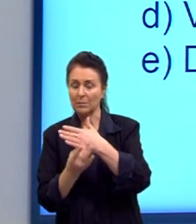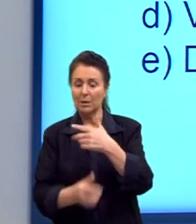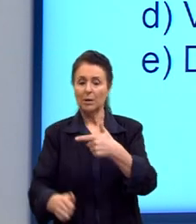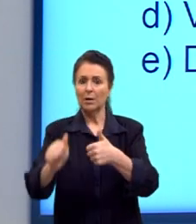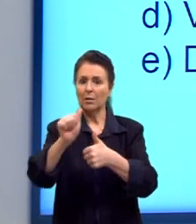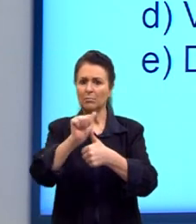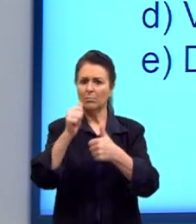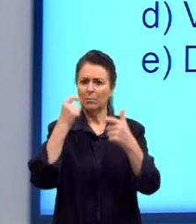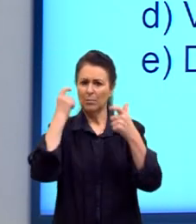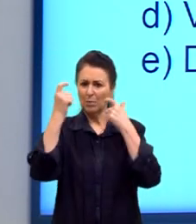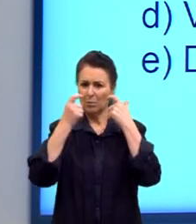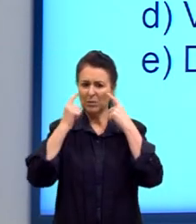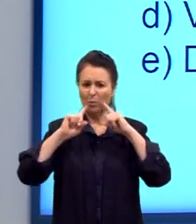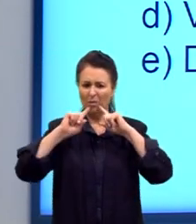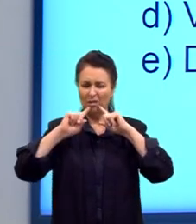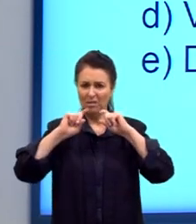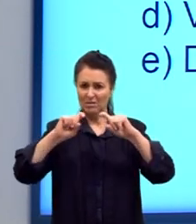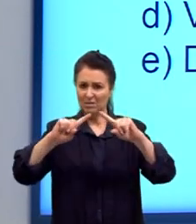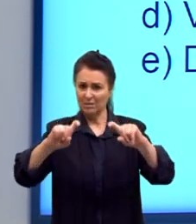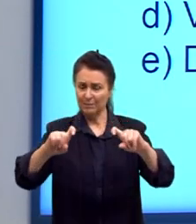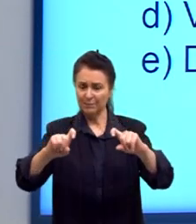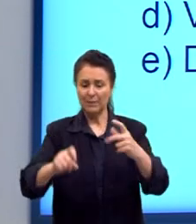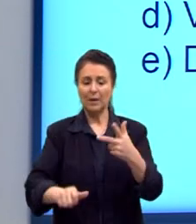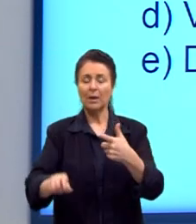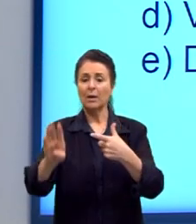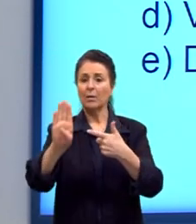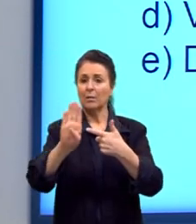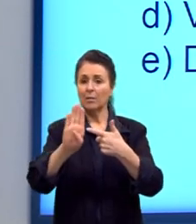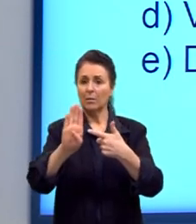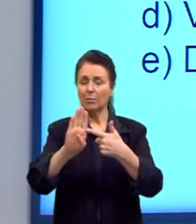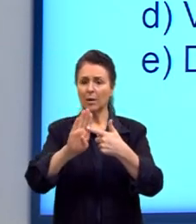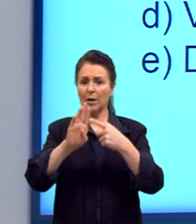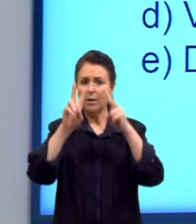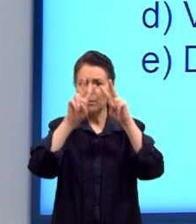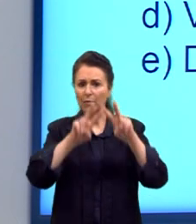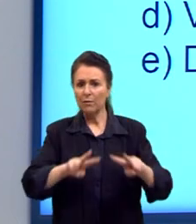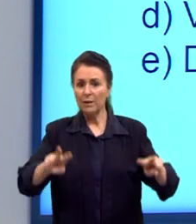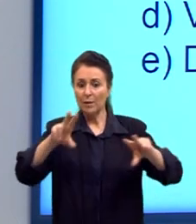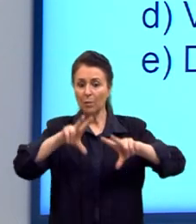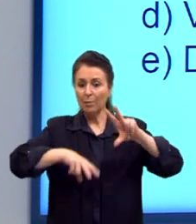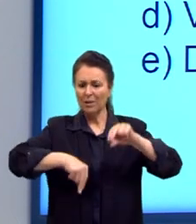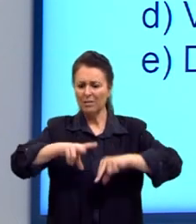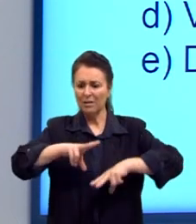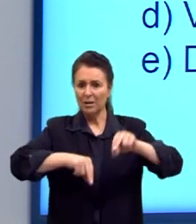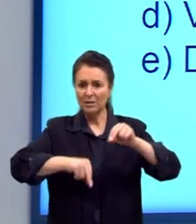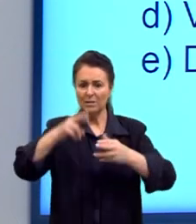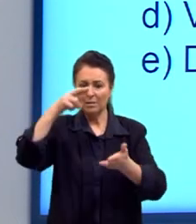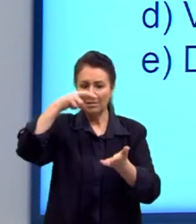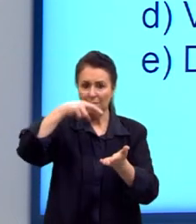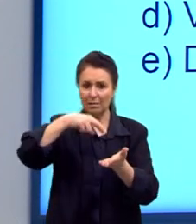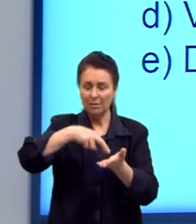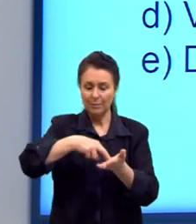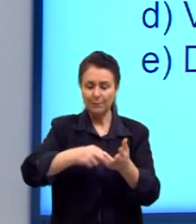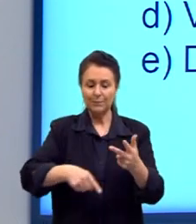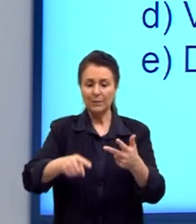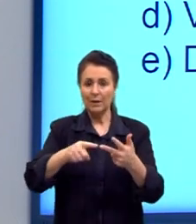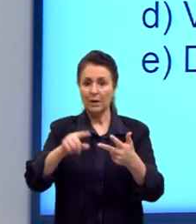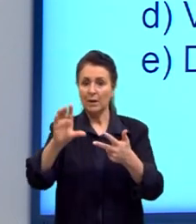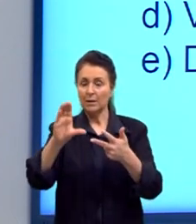preocupação crítica. Questão B, visão materialista da realidade. C,